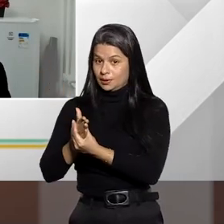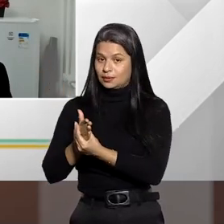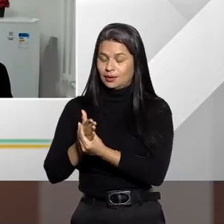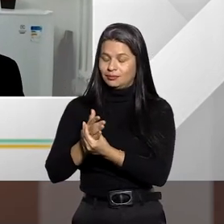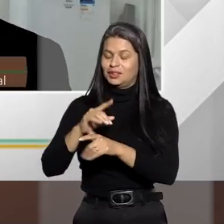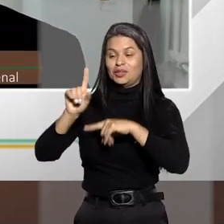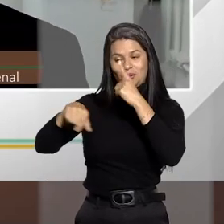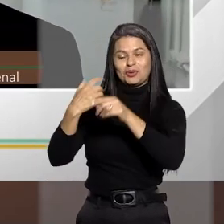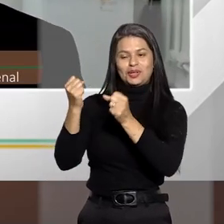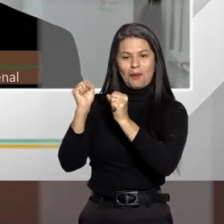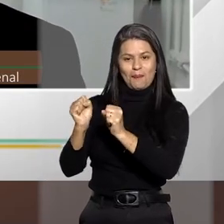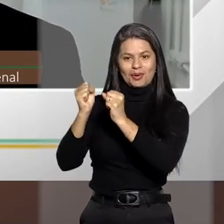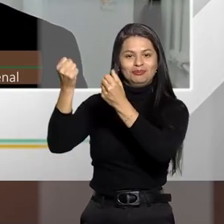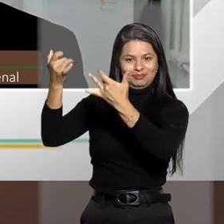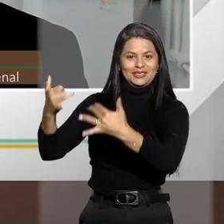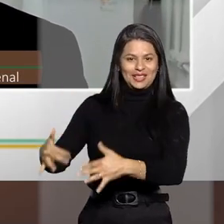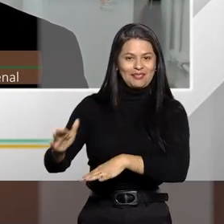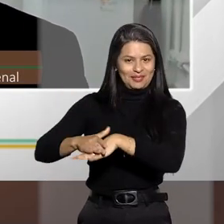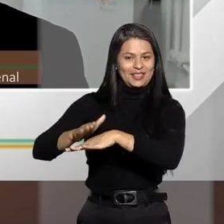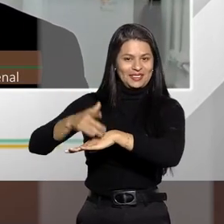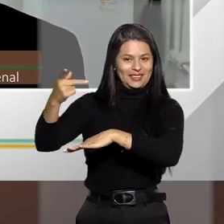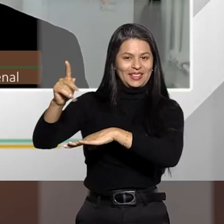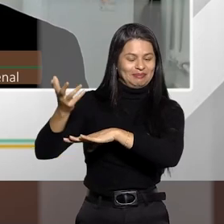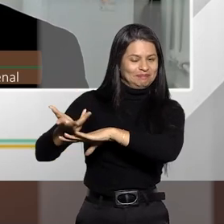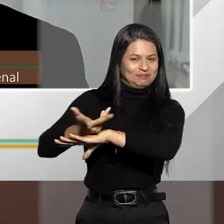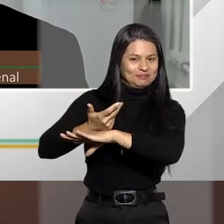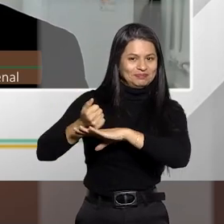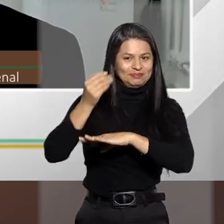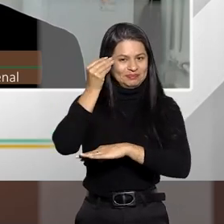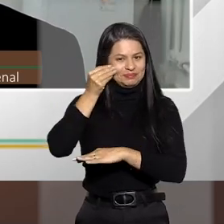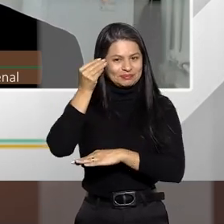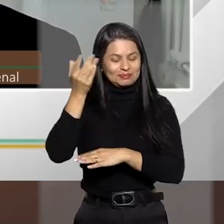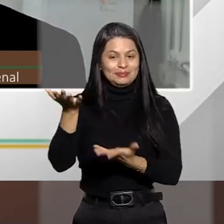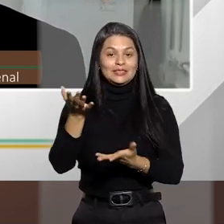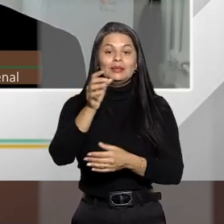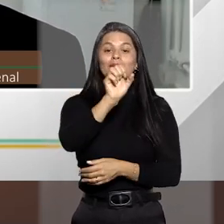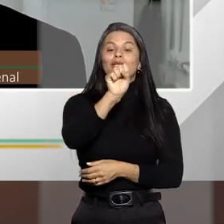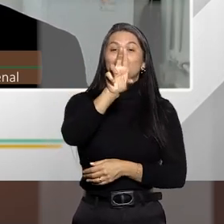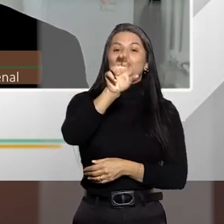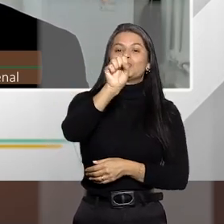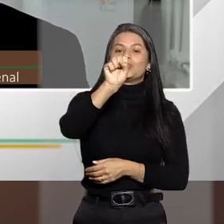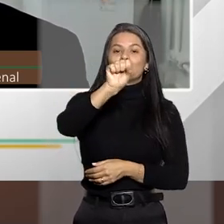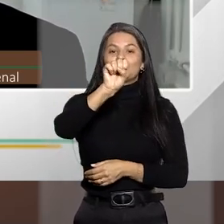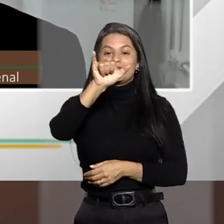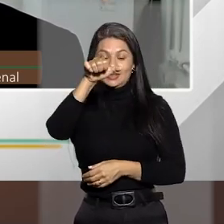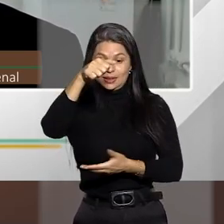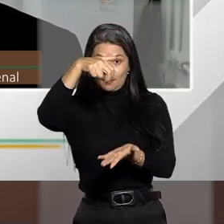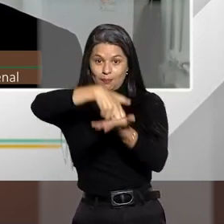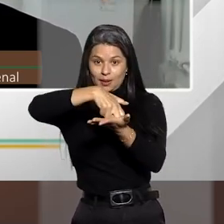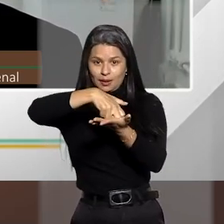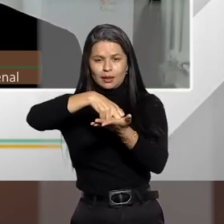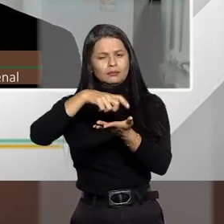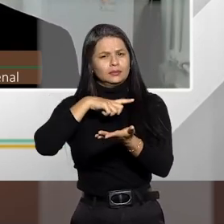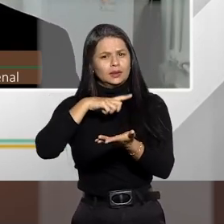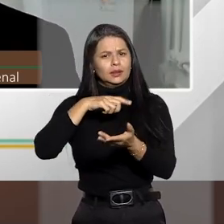depois ela pode até complementar o que eu vou dizer aqui. Mas, basicamente, o sussis penal, ele é um